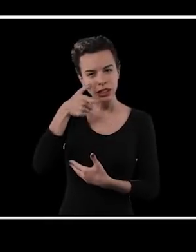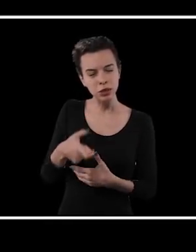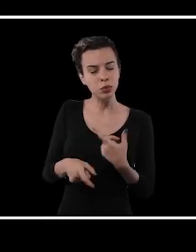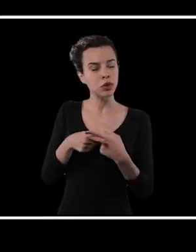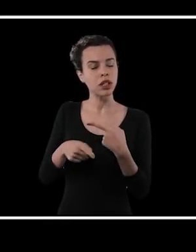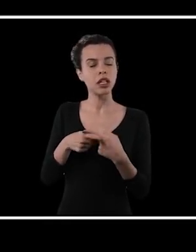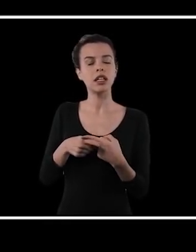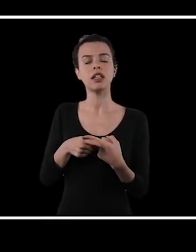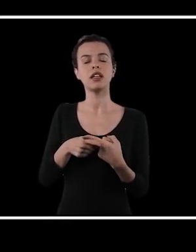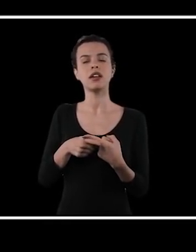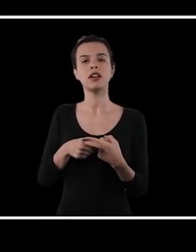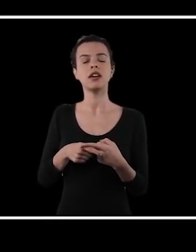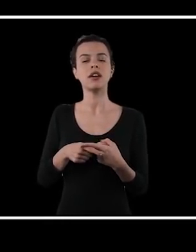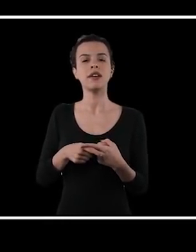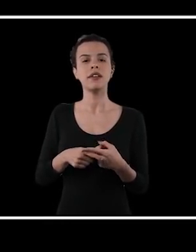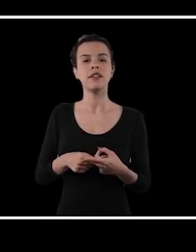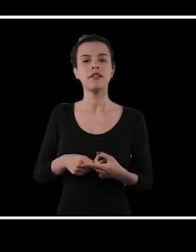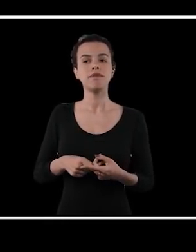procedimento muito interessante,